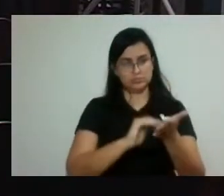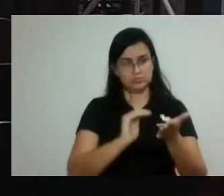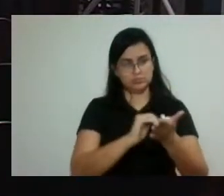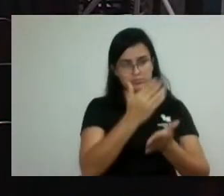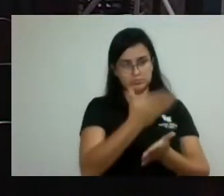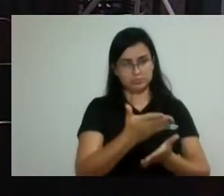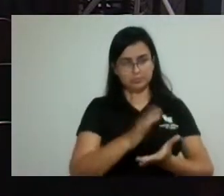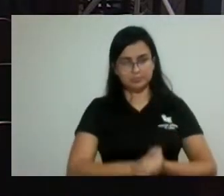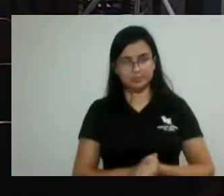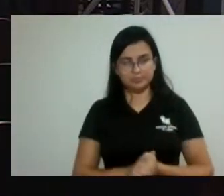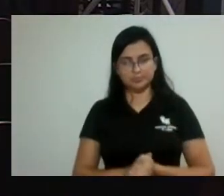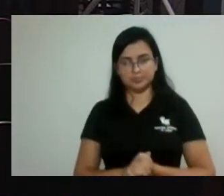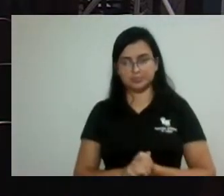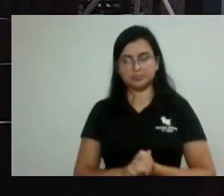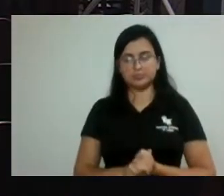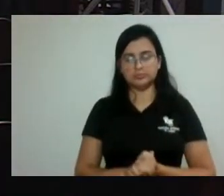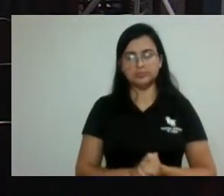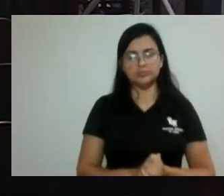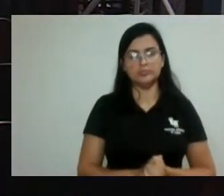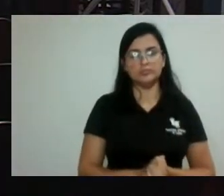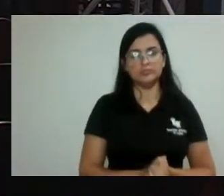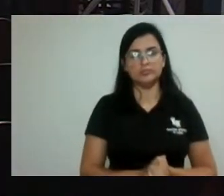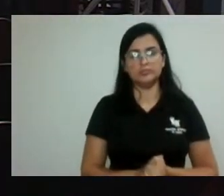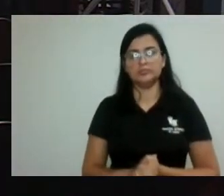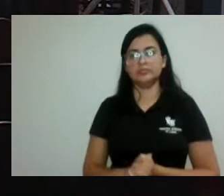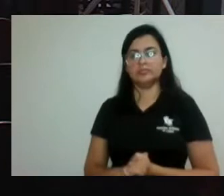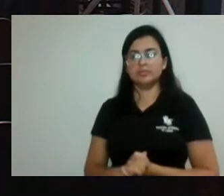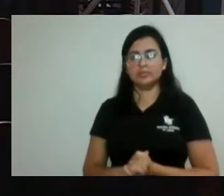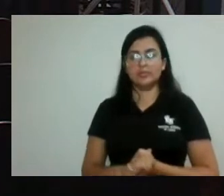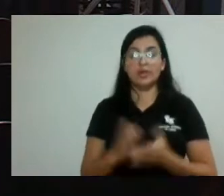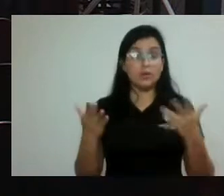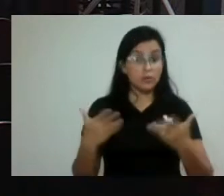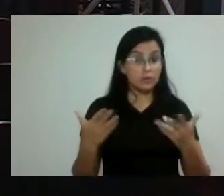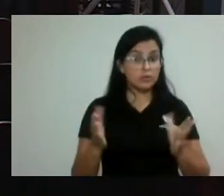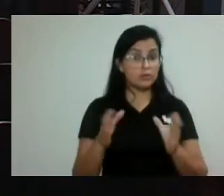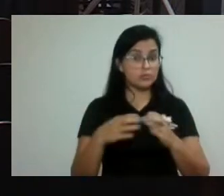Muito bem, senhor presidente, vamos aqui na comissão, legislação, justiça e redação.